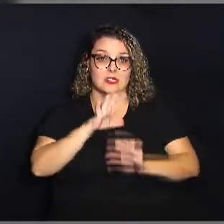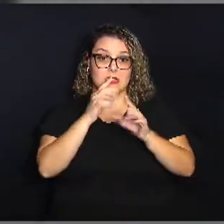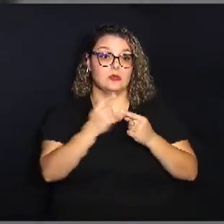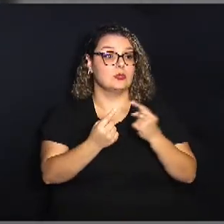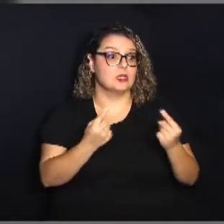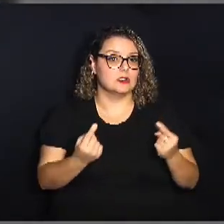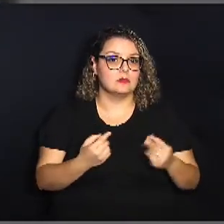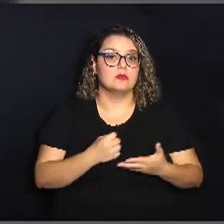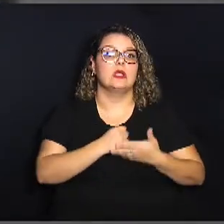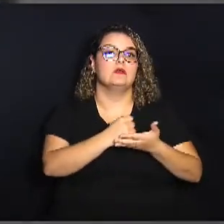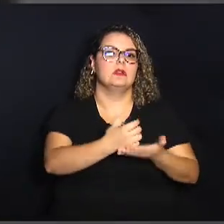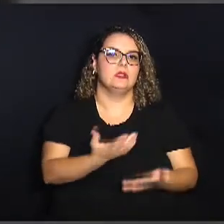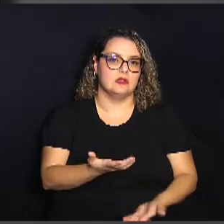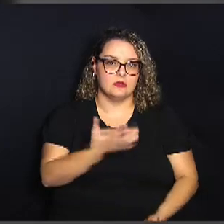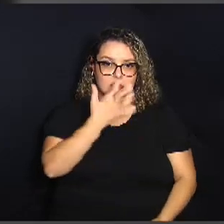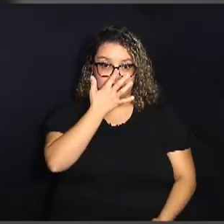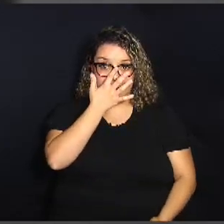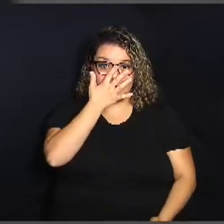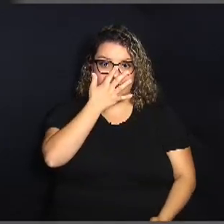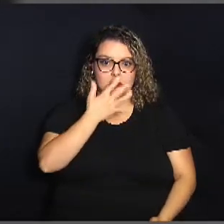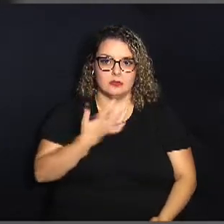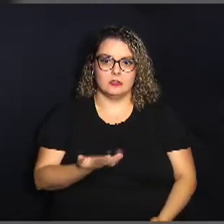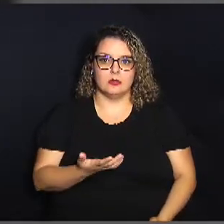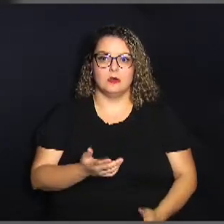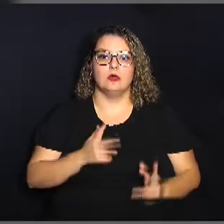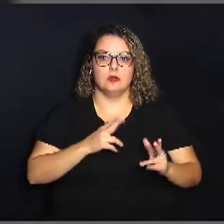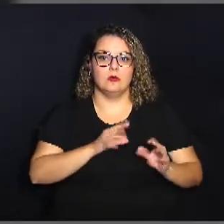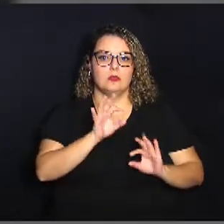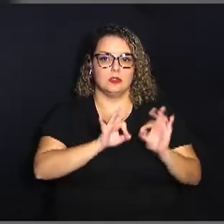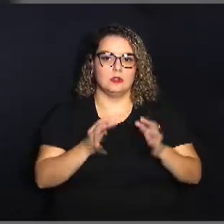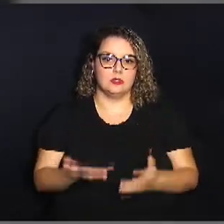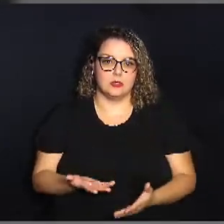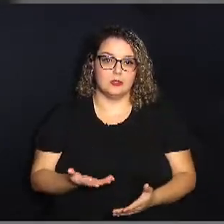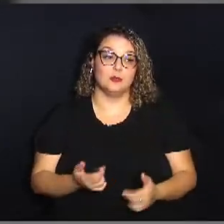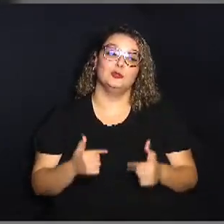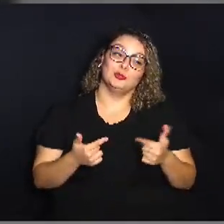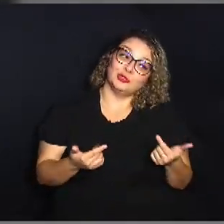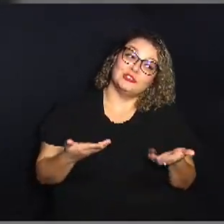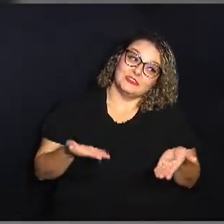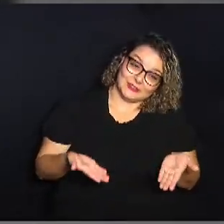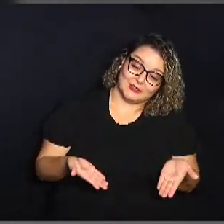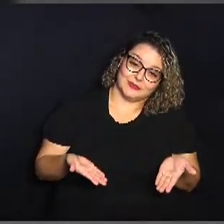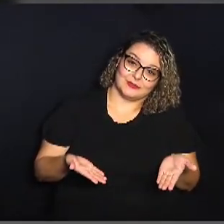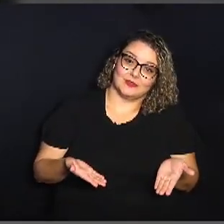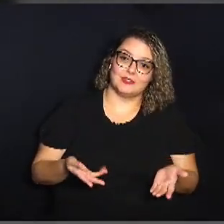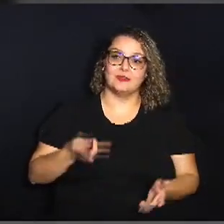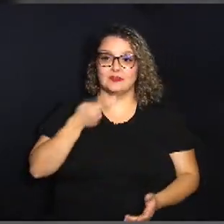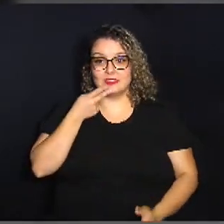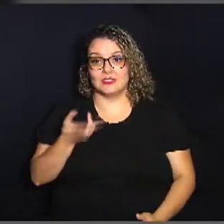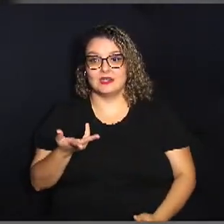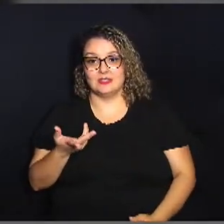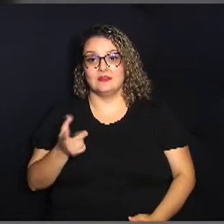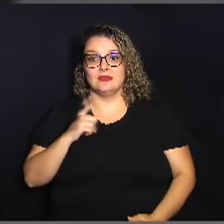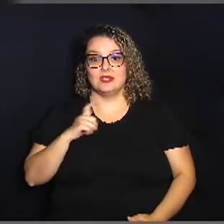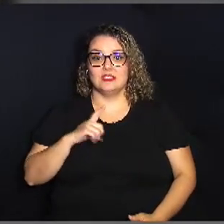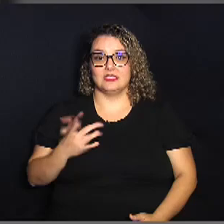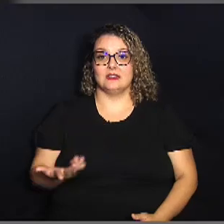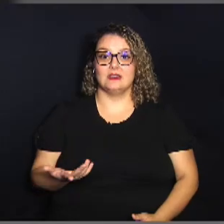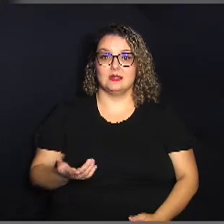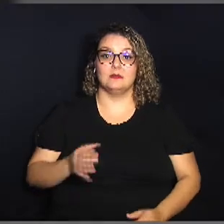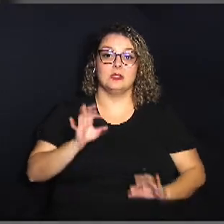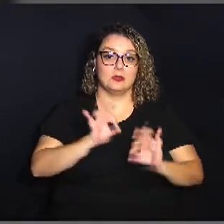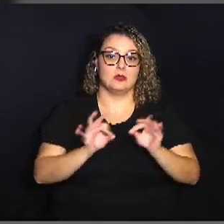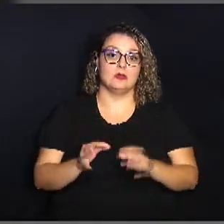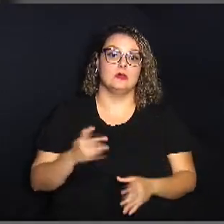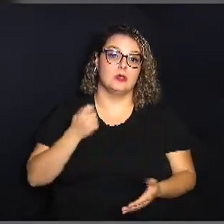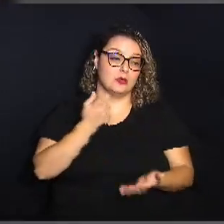levar então eu assim como planejador aqui o chato da vez eu diria que tem que ter alguém que vai organizar isso vai fazer as contas